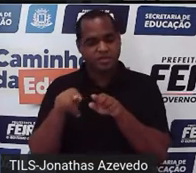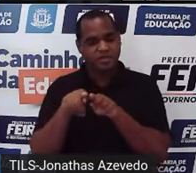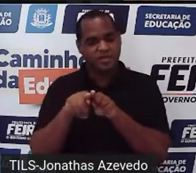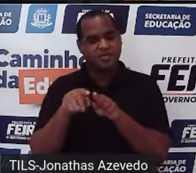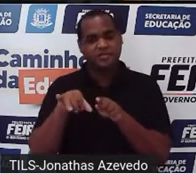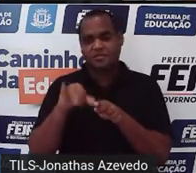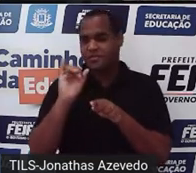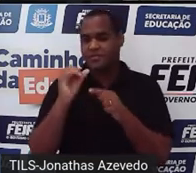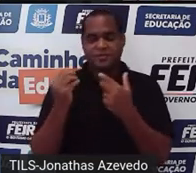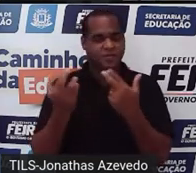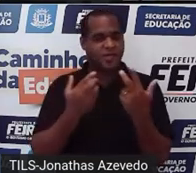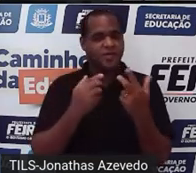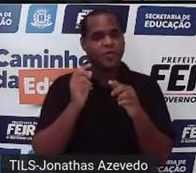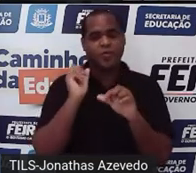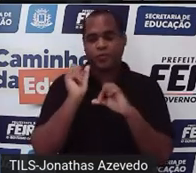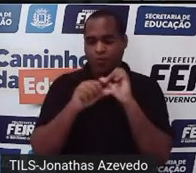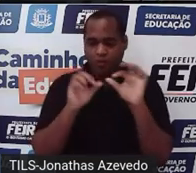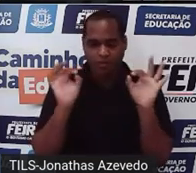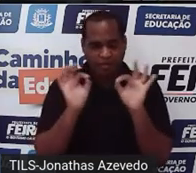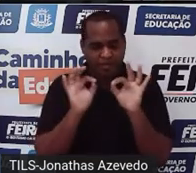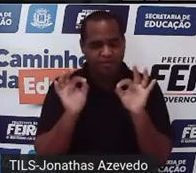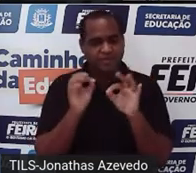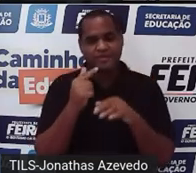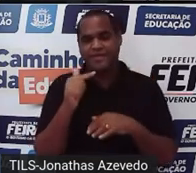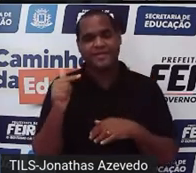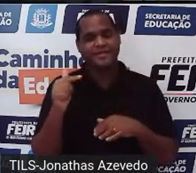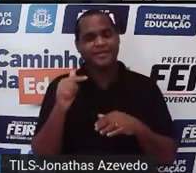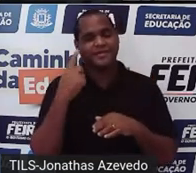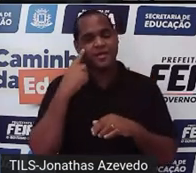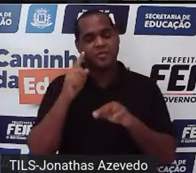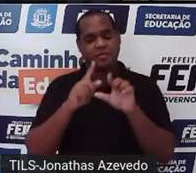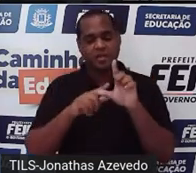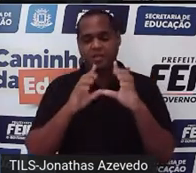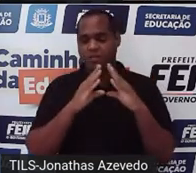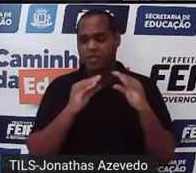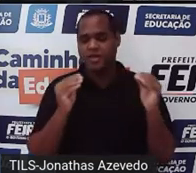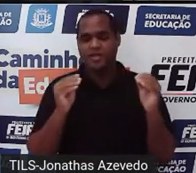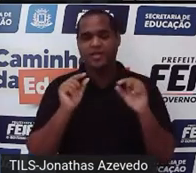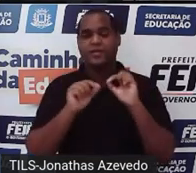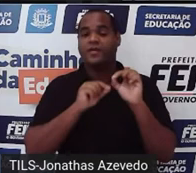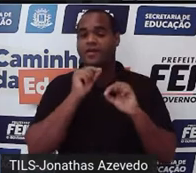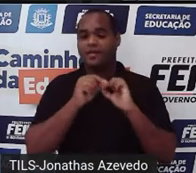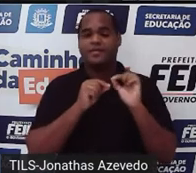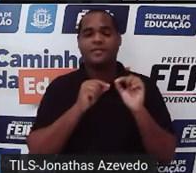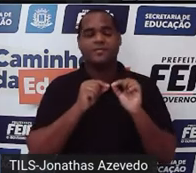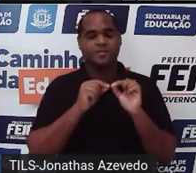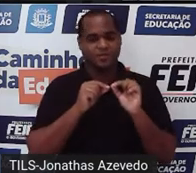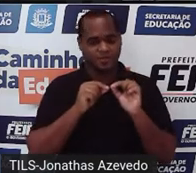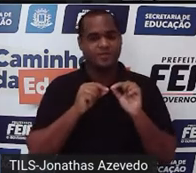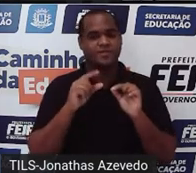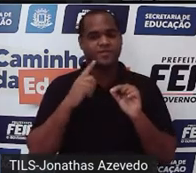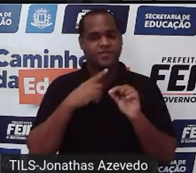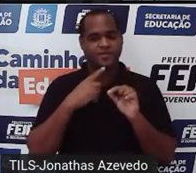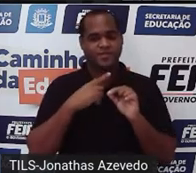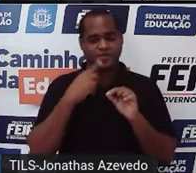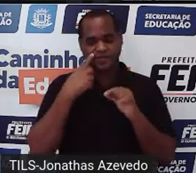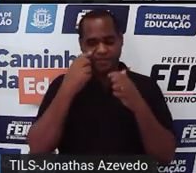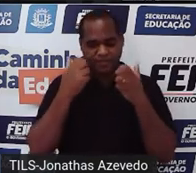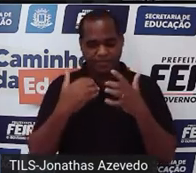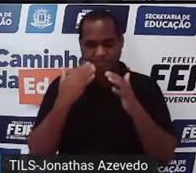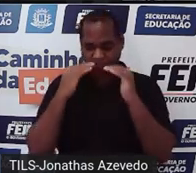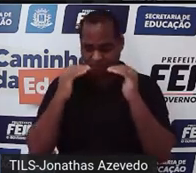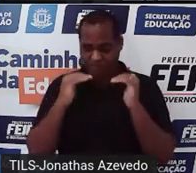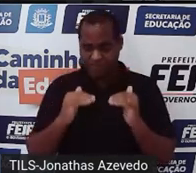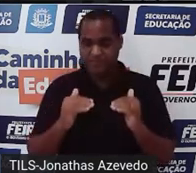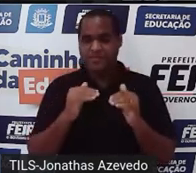não anulou nada, uma das letras tem que anular. Então, o é que eu vou fazer? Eu vou pegar aquela equação de baixo